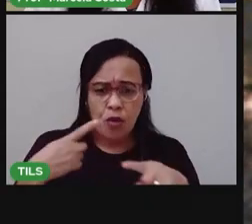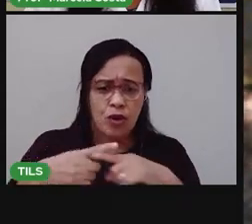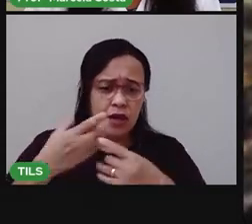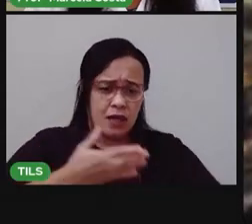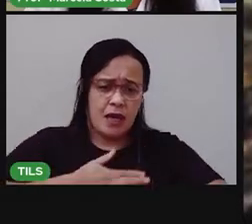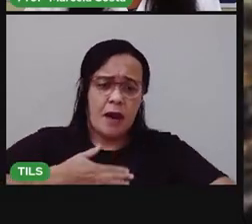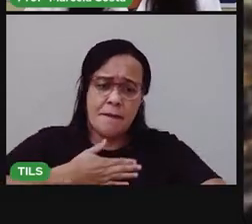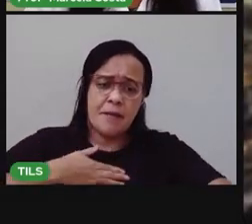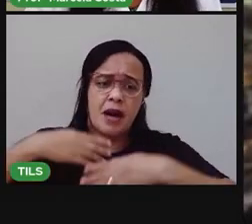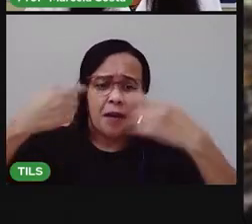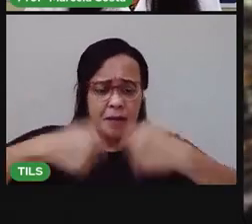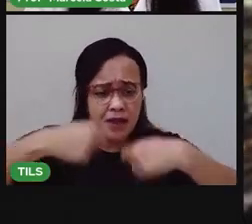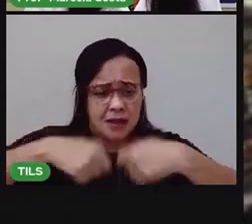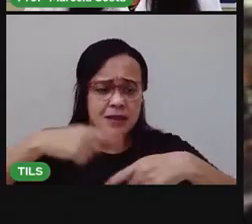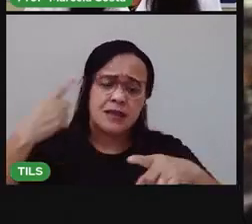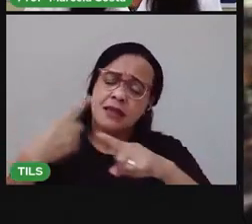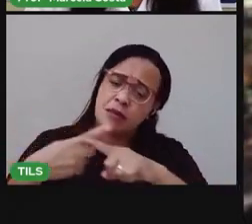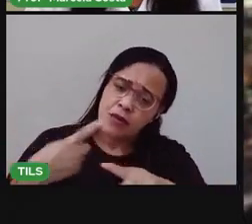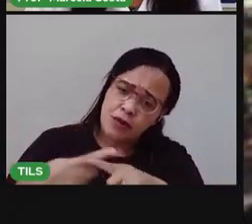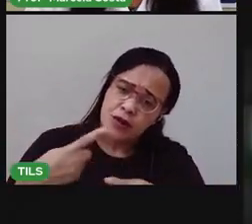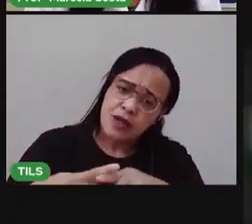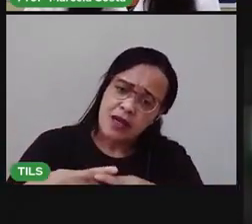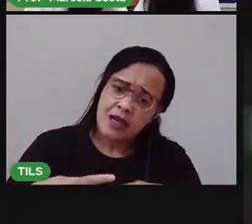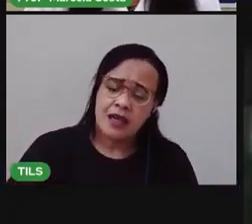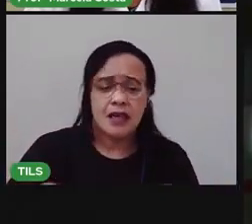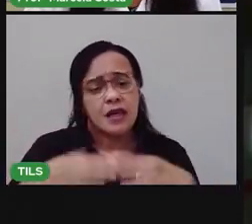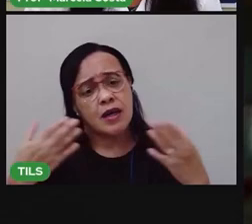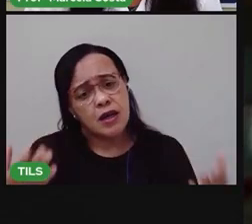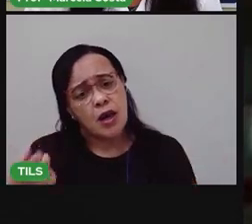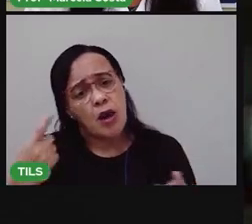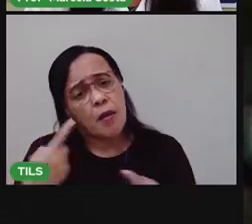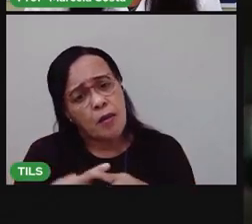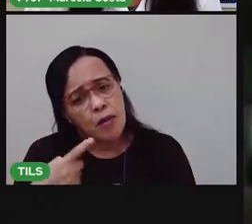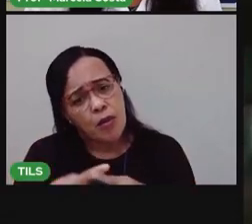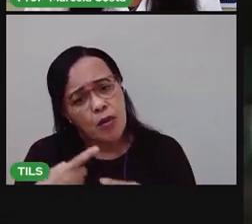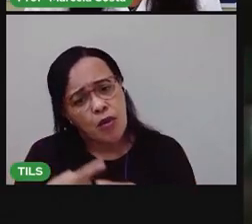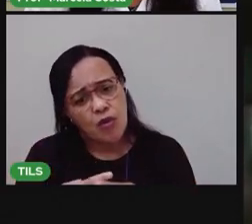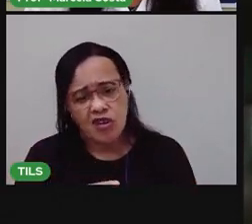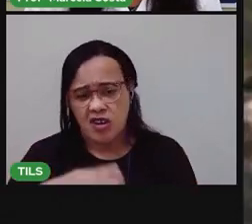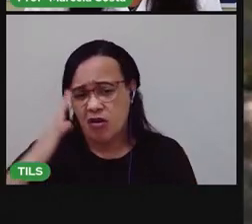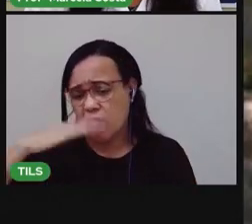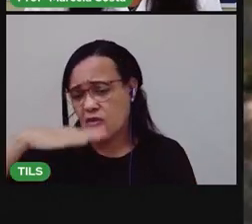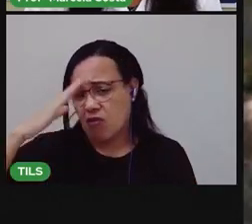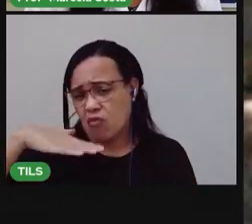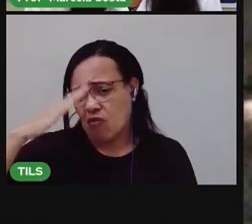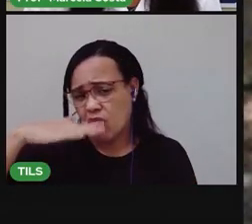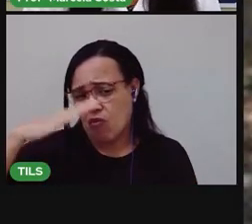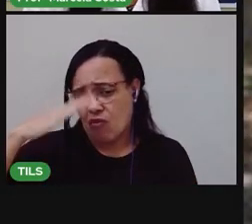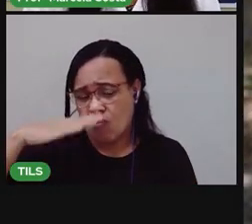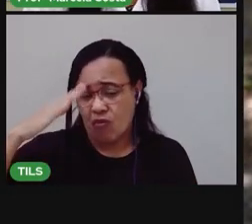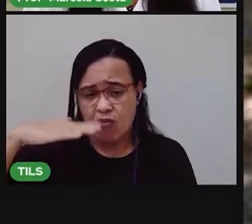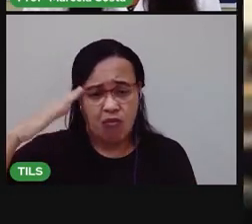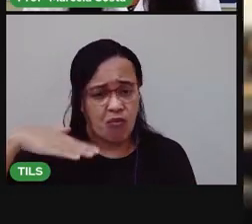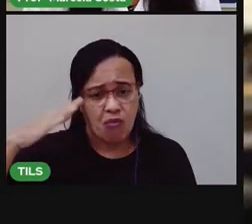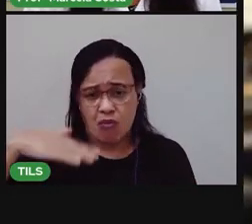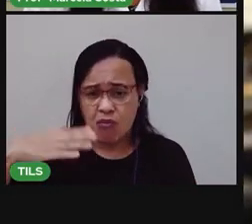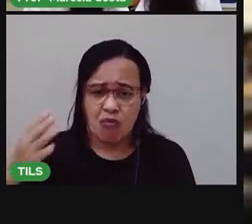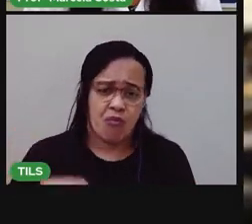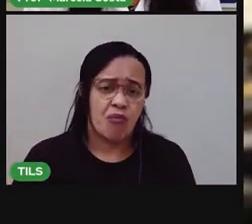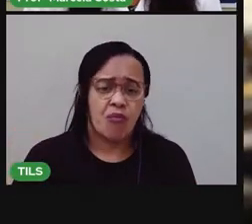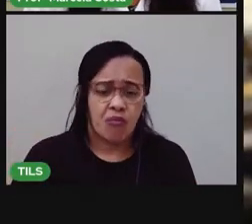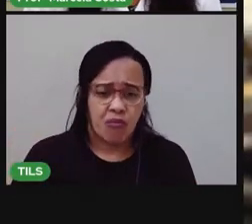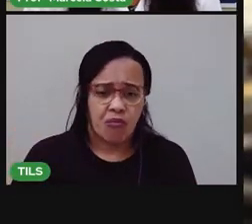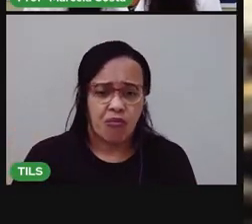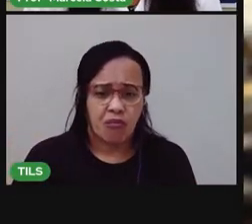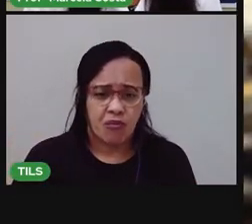gente tem que tomar banho, tia? Pra ficar limpinho, pra ficar higiênico. Porque senão a gente fica fedido, pra ficar cheiroso. Eu gosto